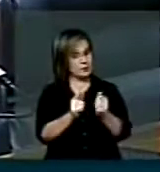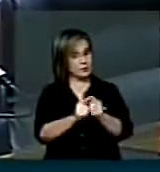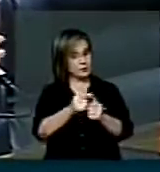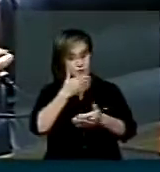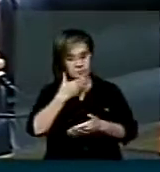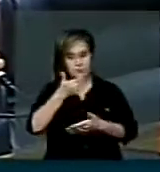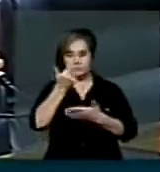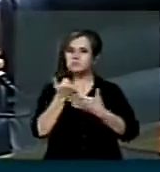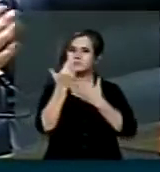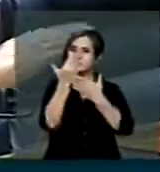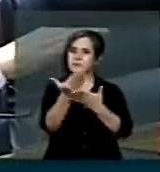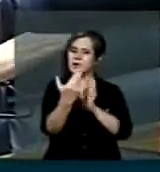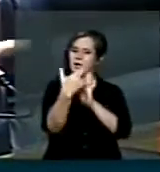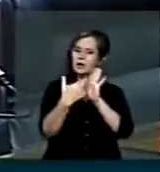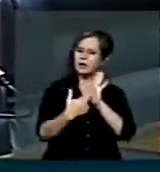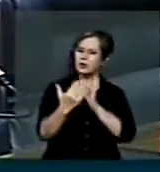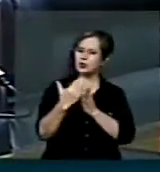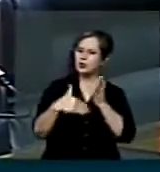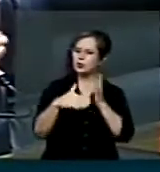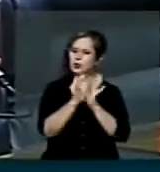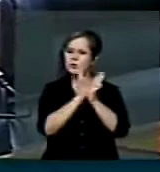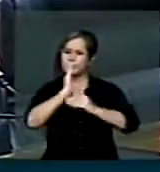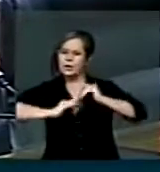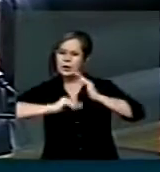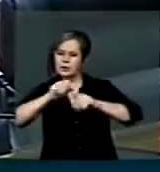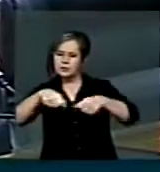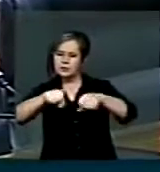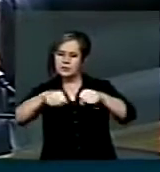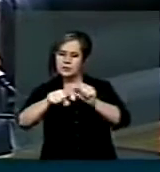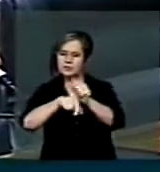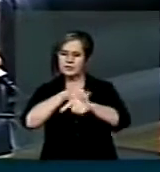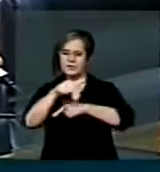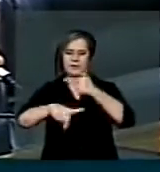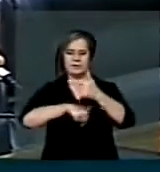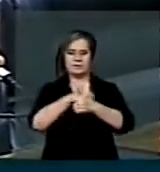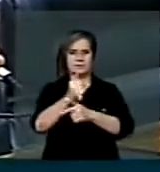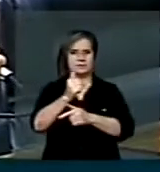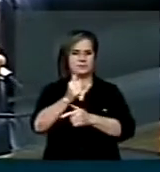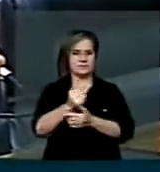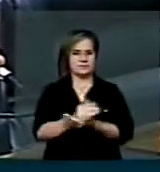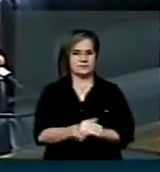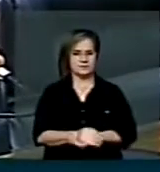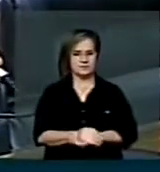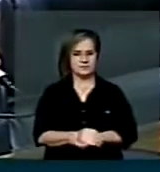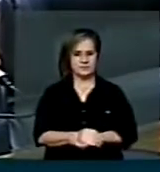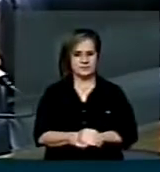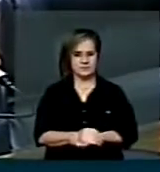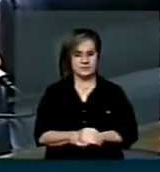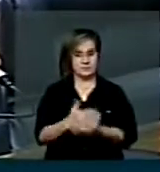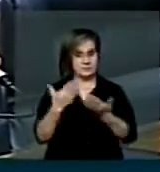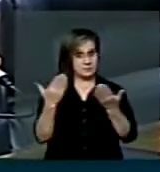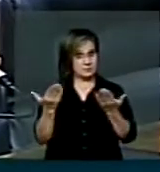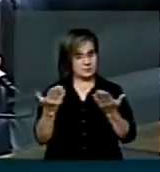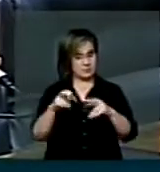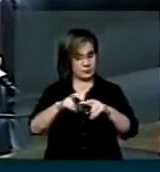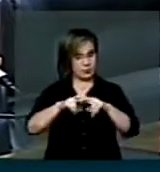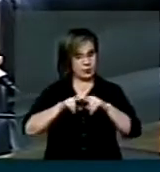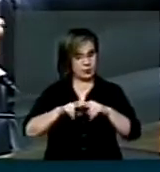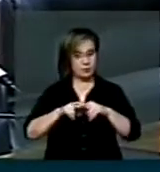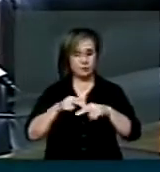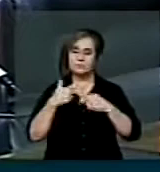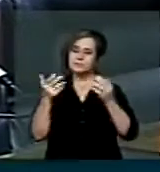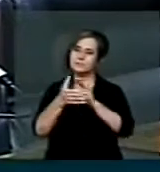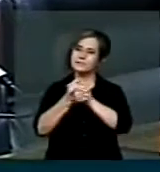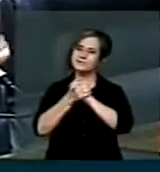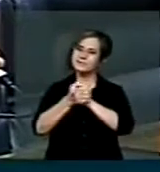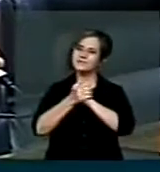reforça normativamente Toda essa categoria de trabalhadores e profissionais Dessa maneira, Senhor Presidente Quero